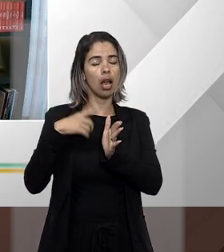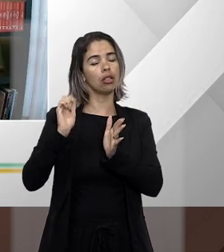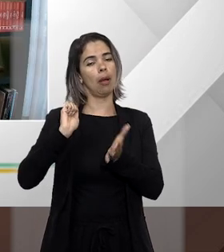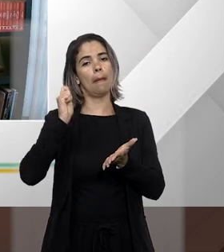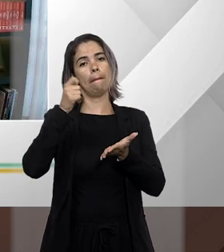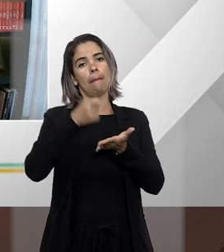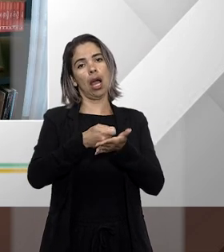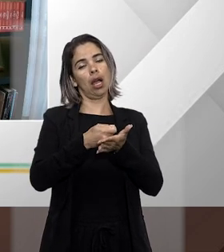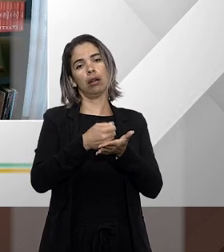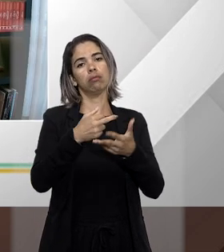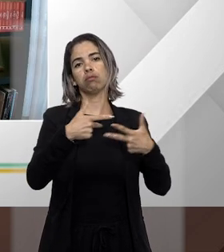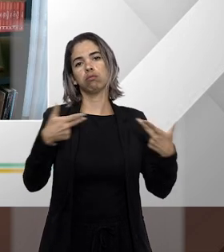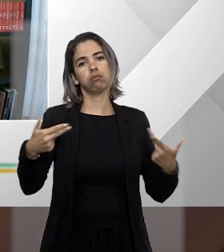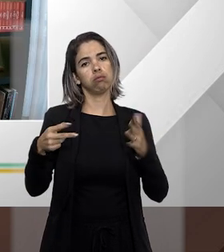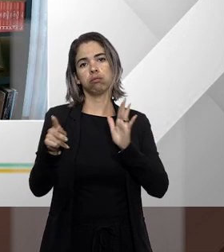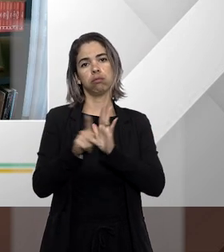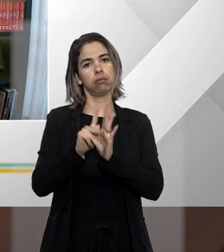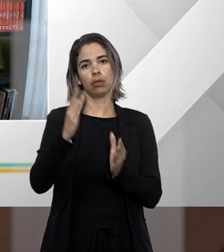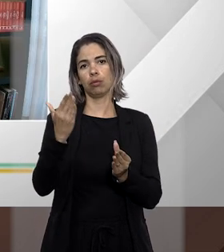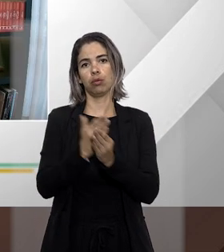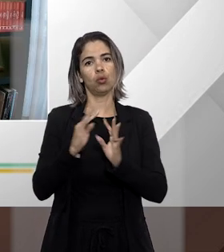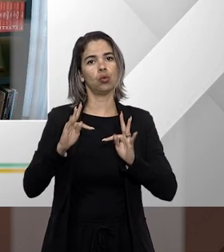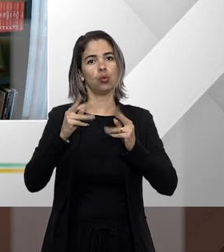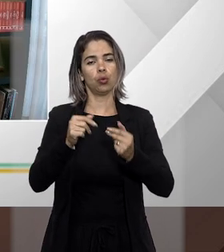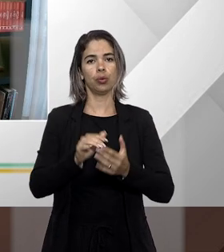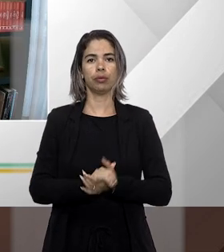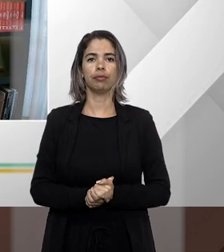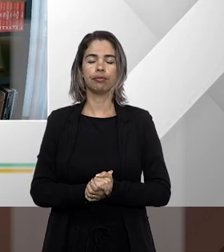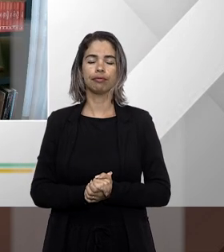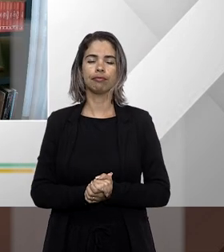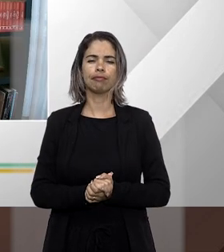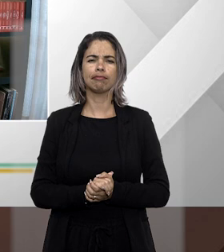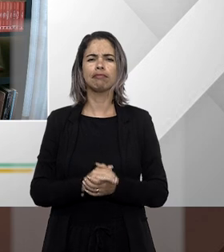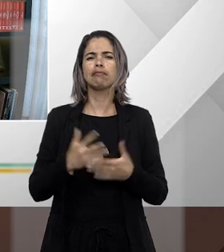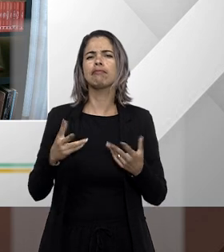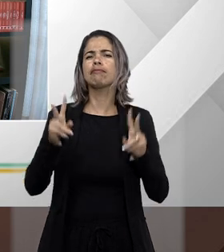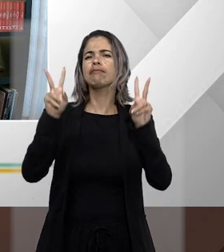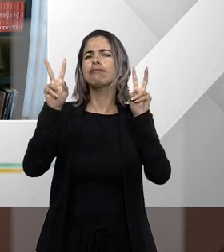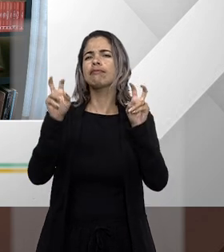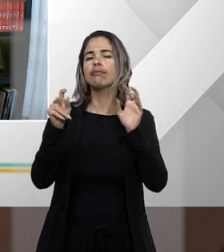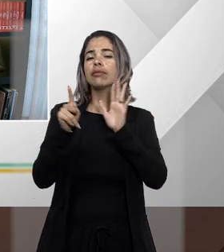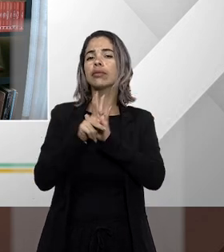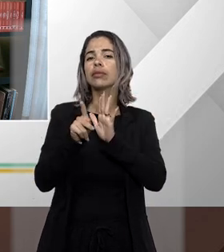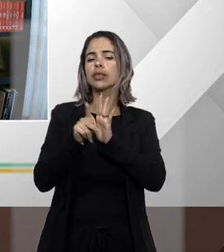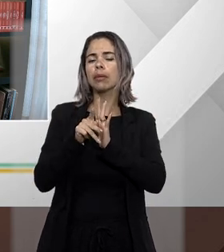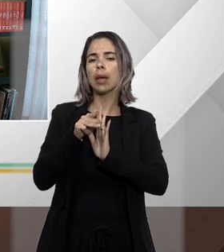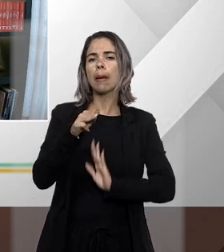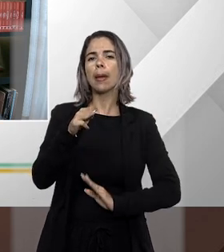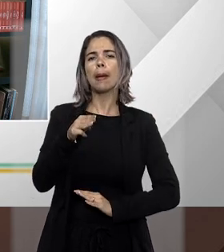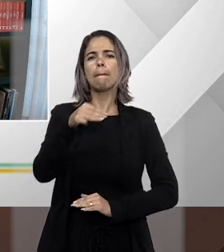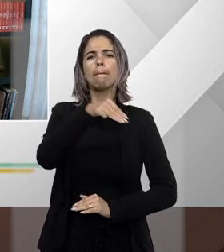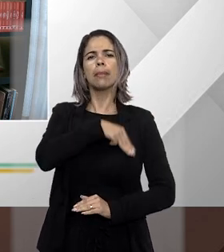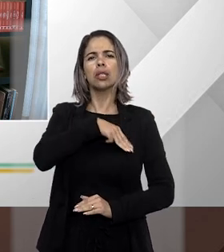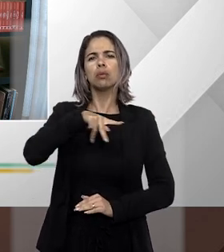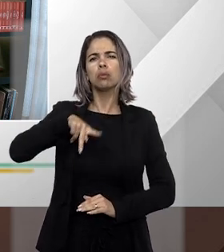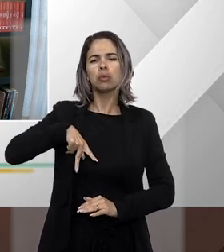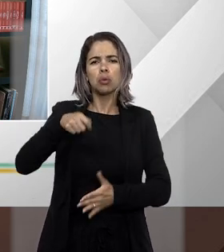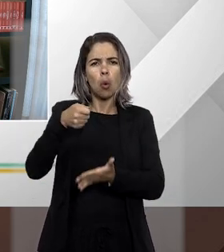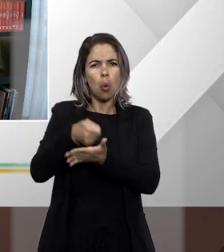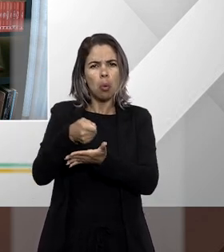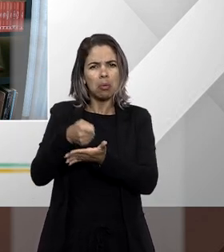com relação a manifestação do Ministério Público professor Diego é obrigatório em se tratando do mandato de segurança